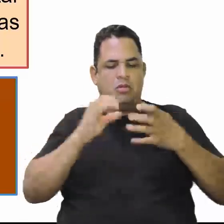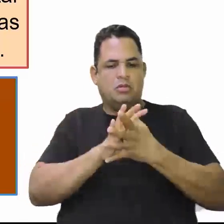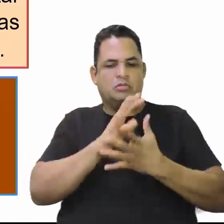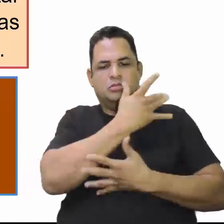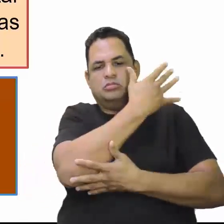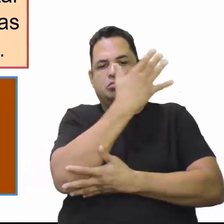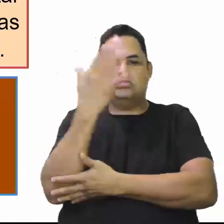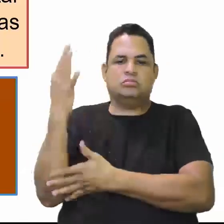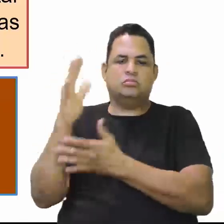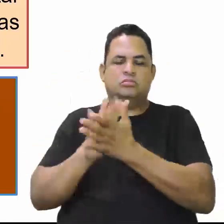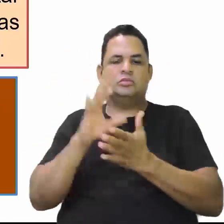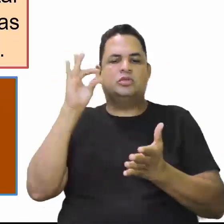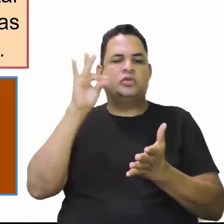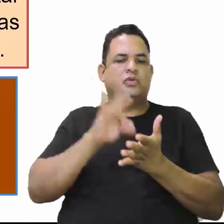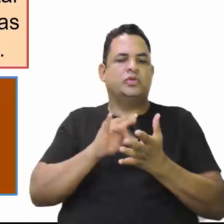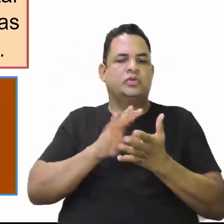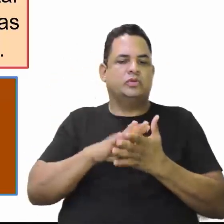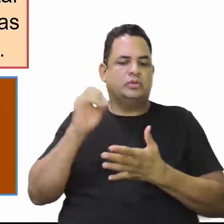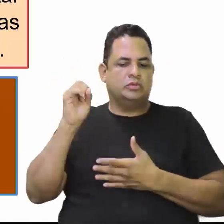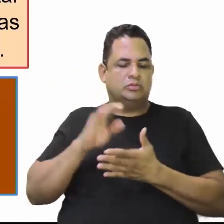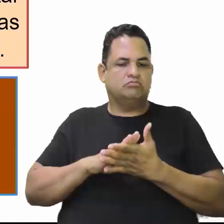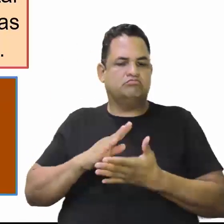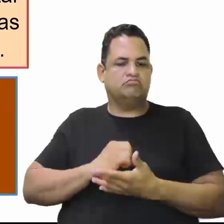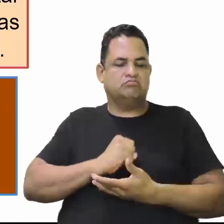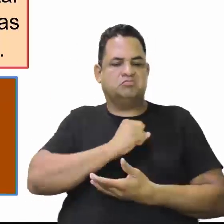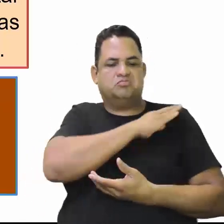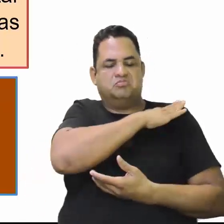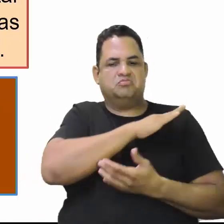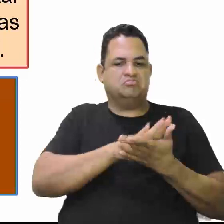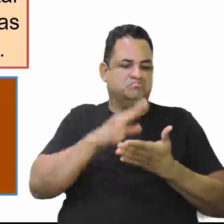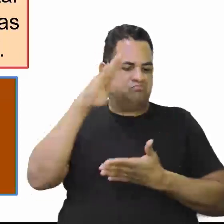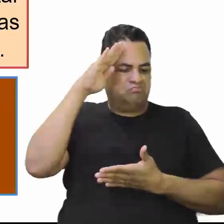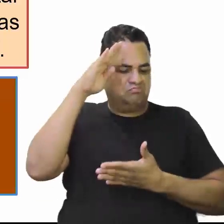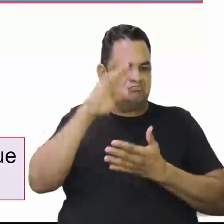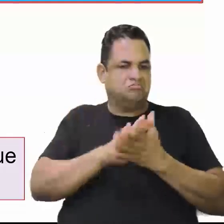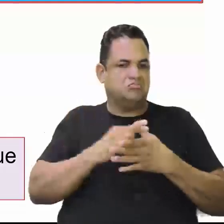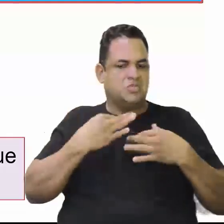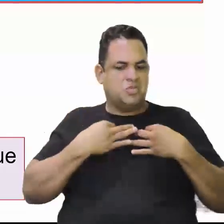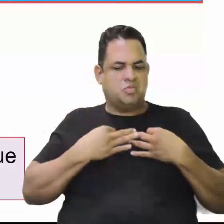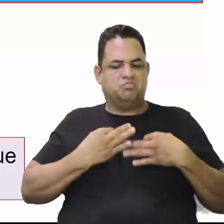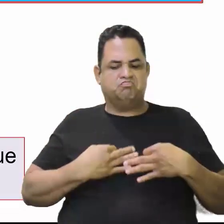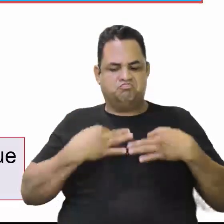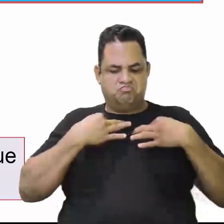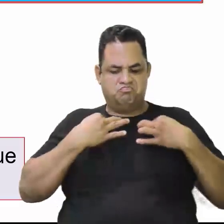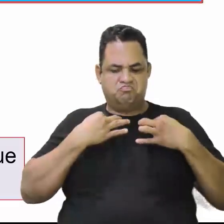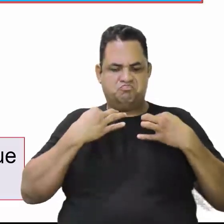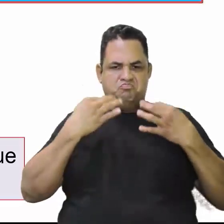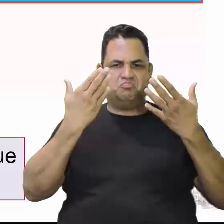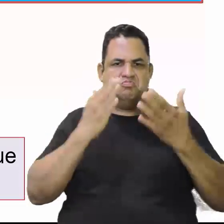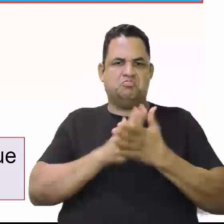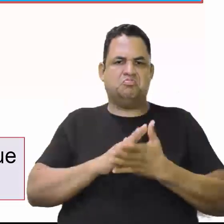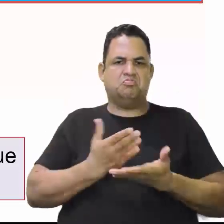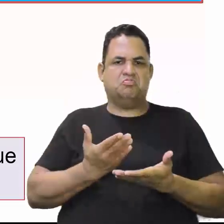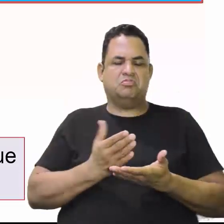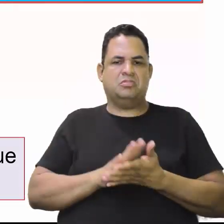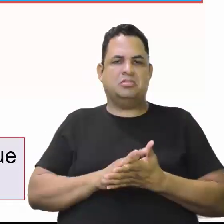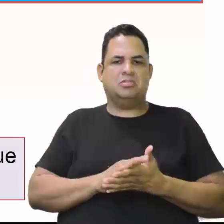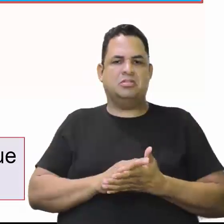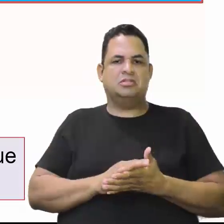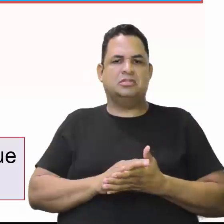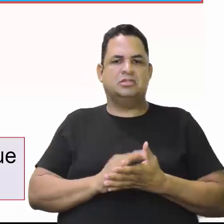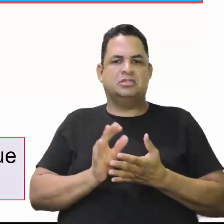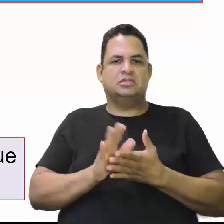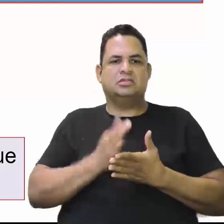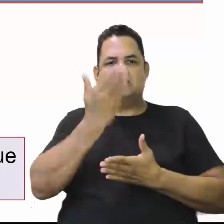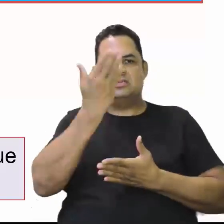um dos verdadeiros militares que honrava a farda que vestia. Inclusive, vai ser ele que